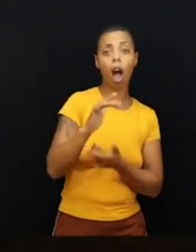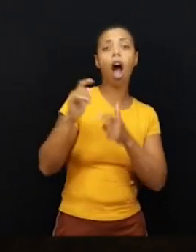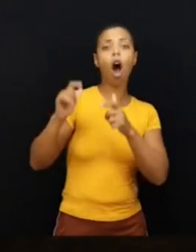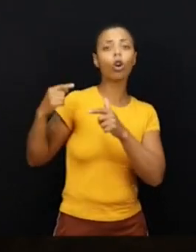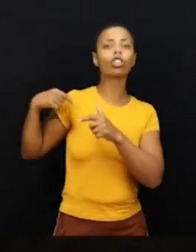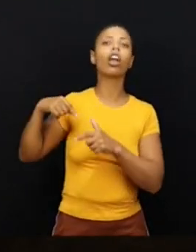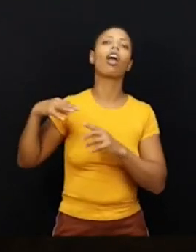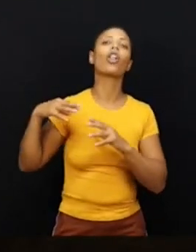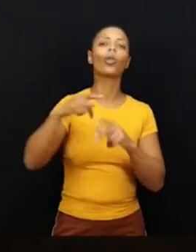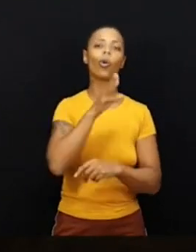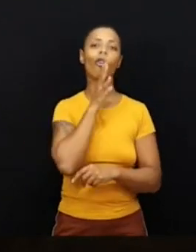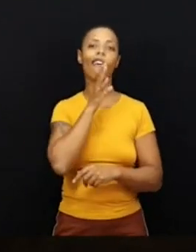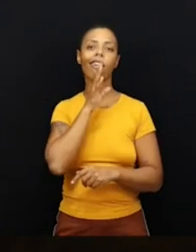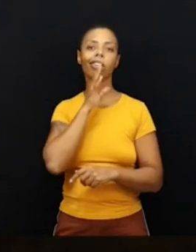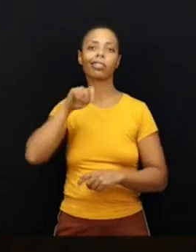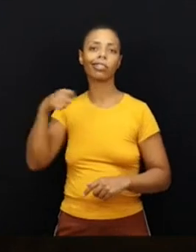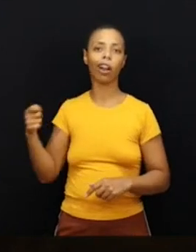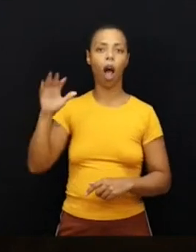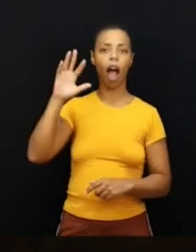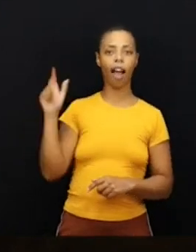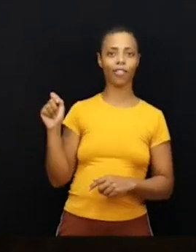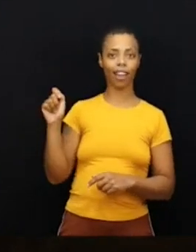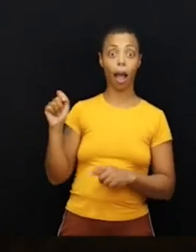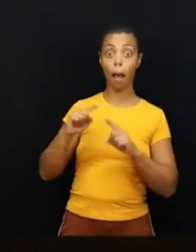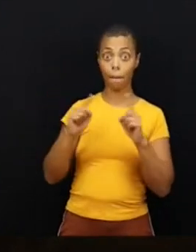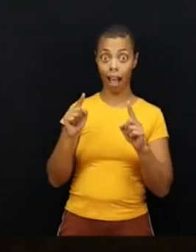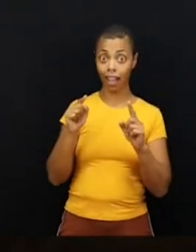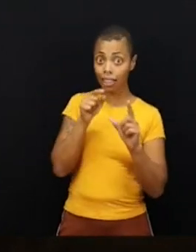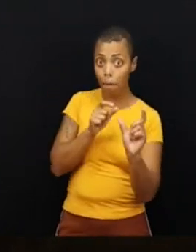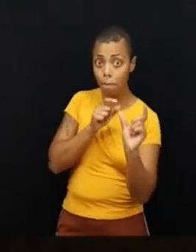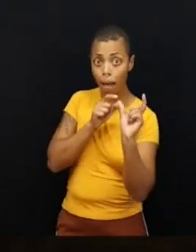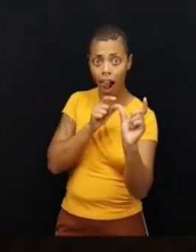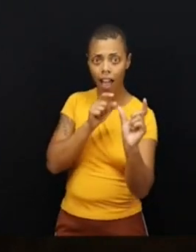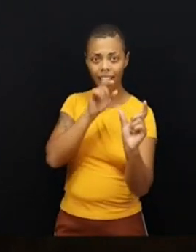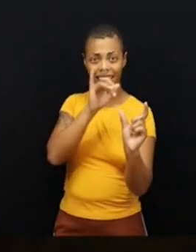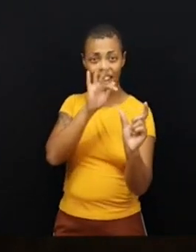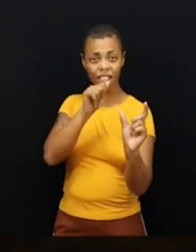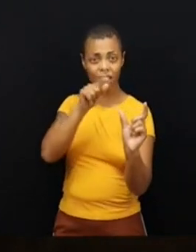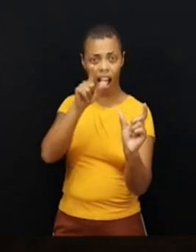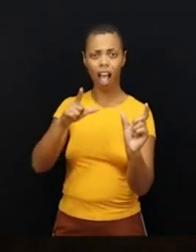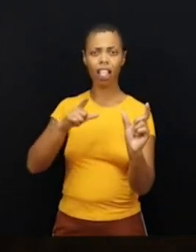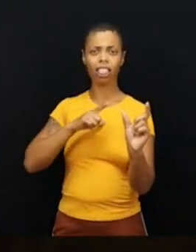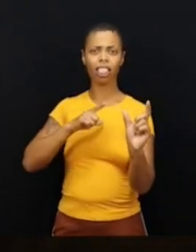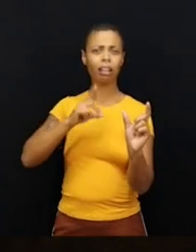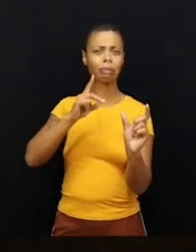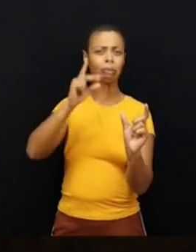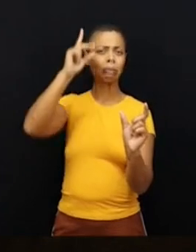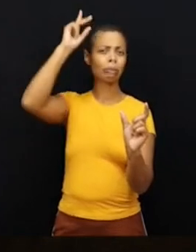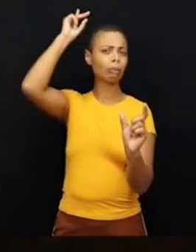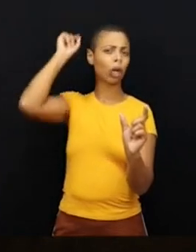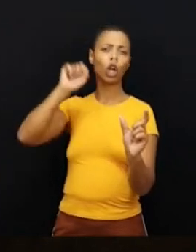Mas a palavra Ifar já existe antes da África.